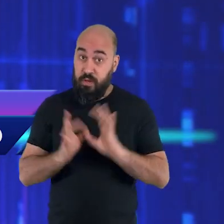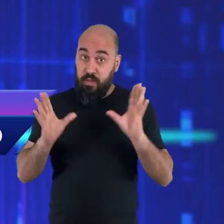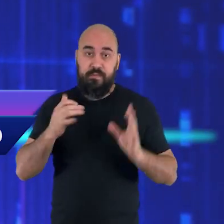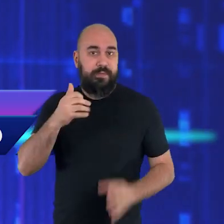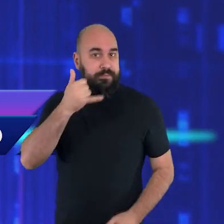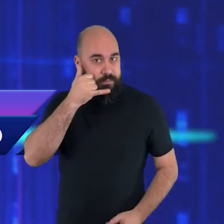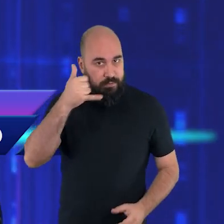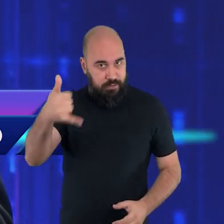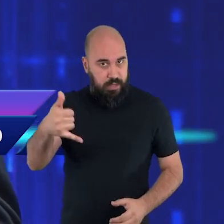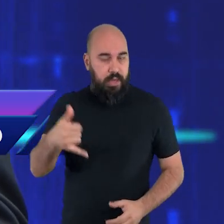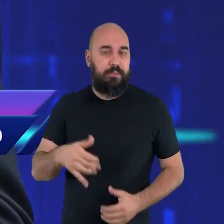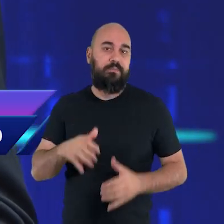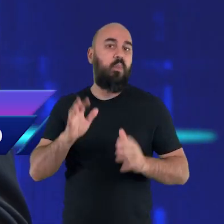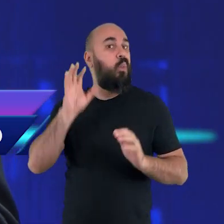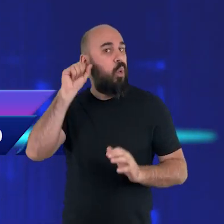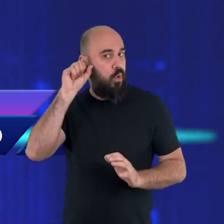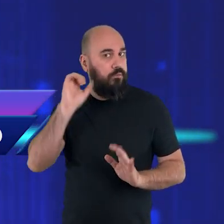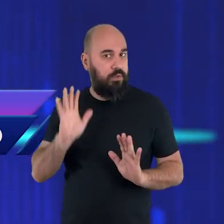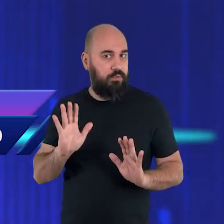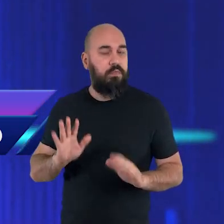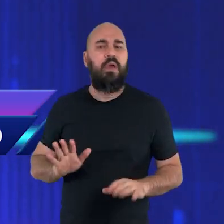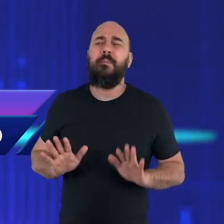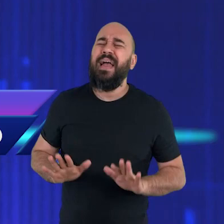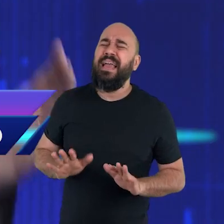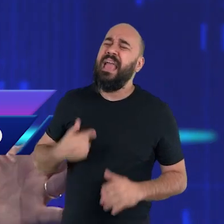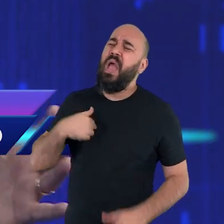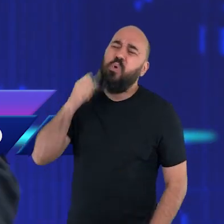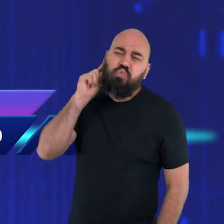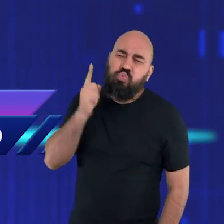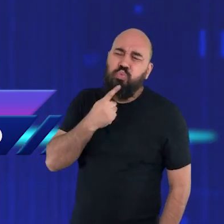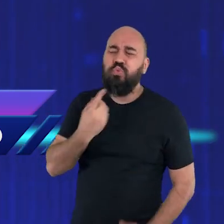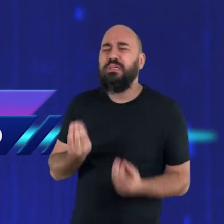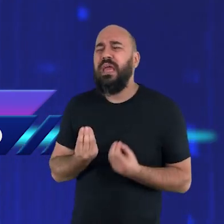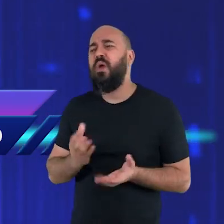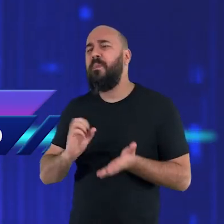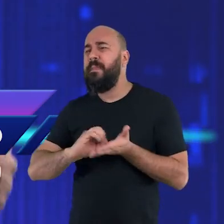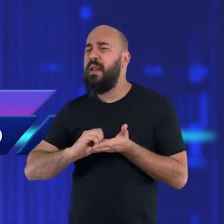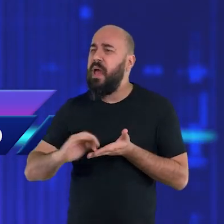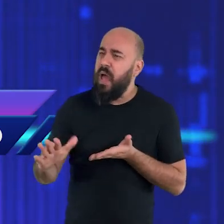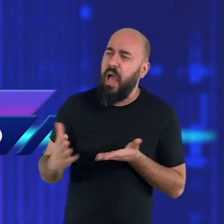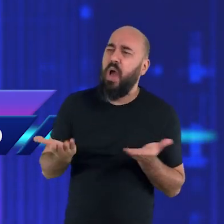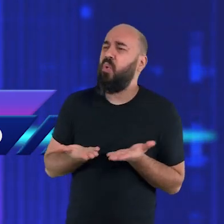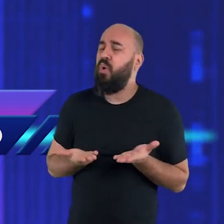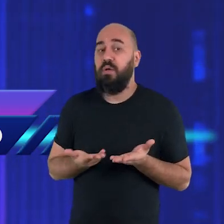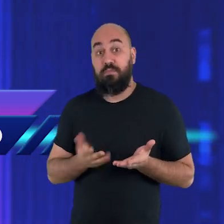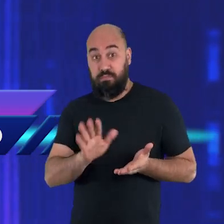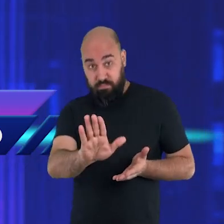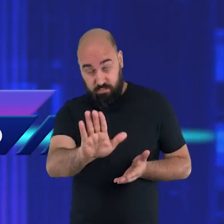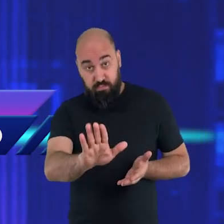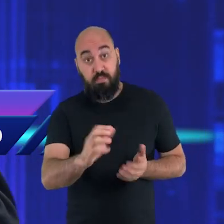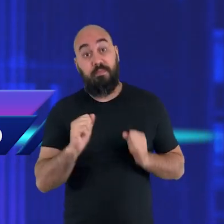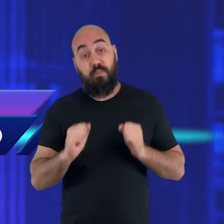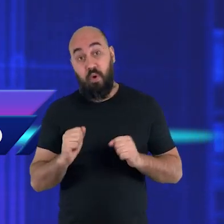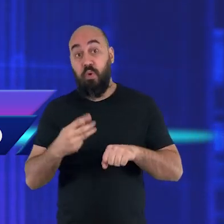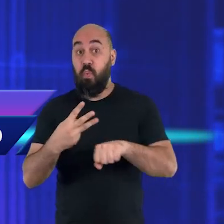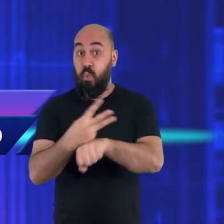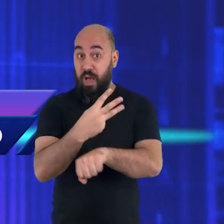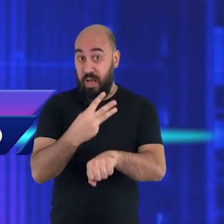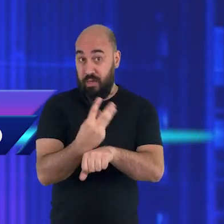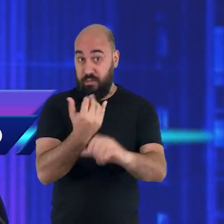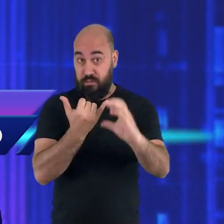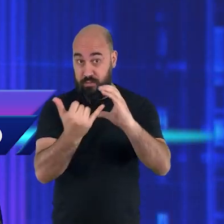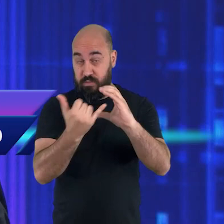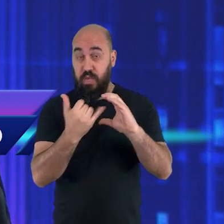12-21-27-31-21. Ah, mas eu quero mandar agora, na hora que eu estou assistindo aqui o Arena do Futuro e não é horário comercial.